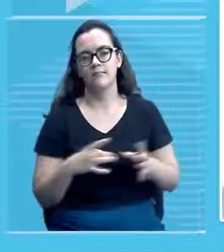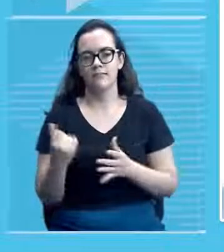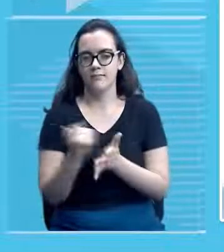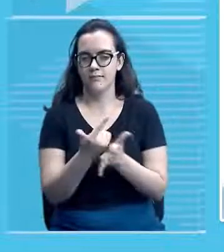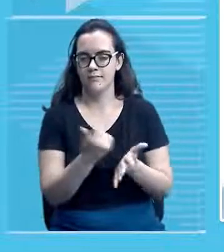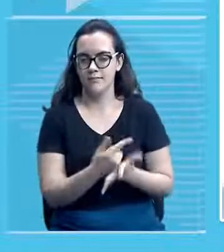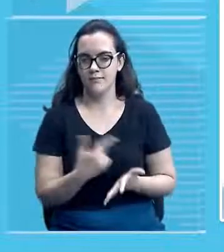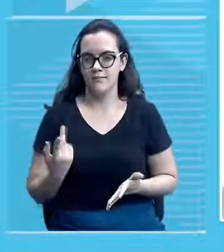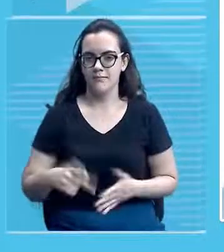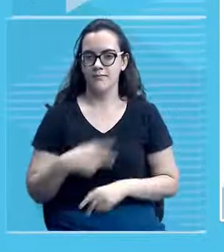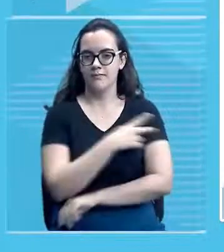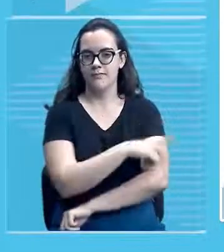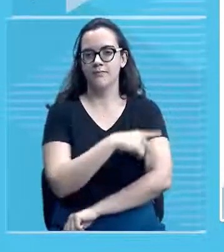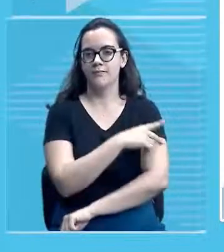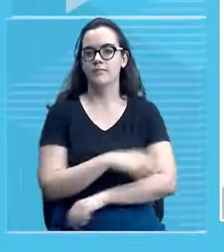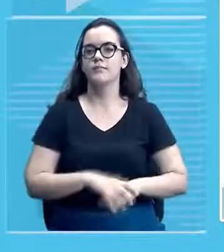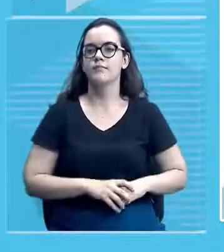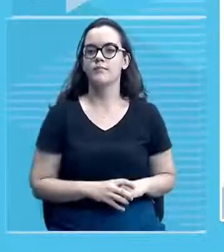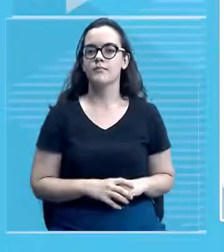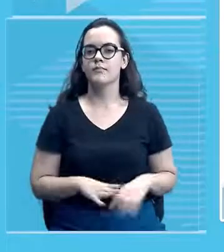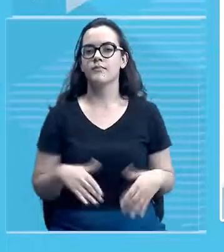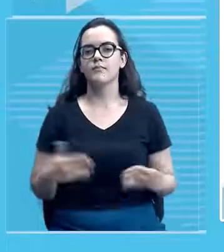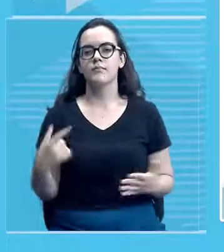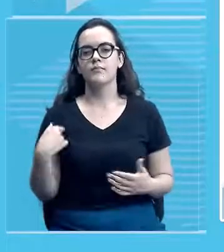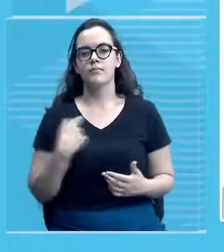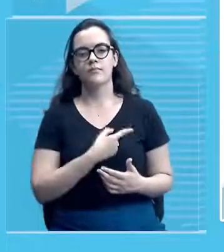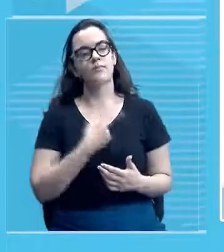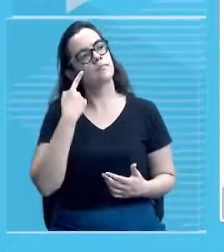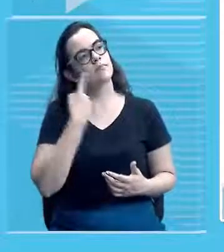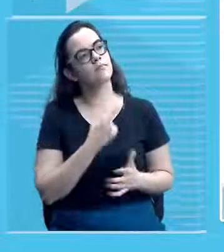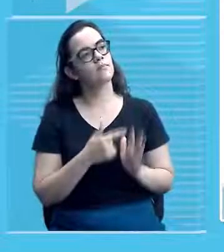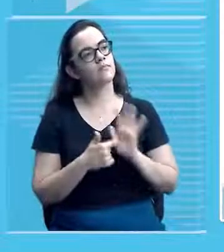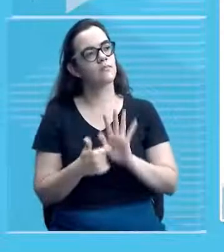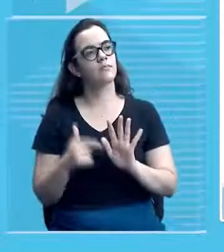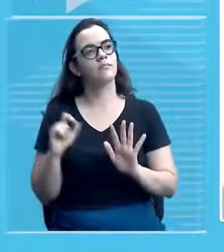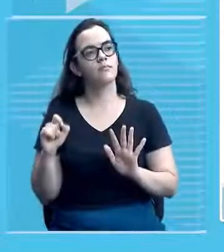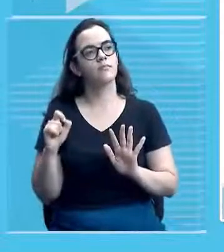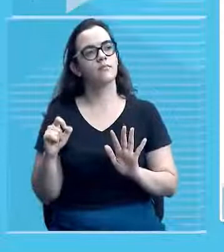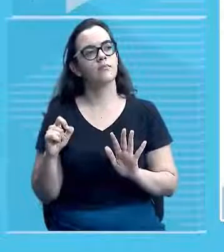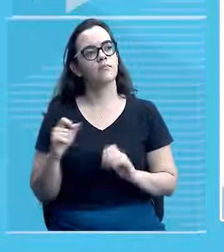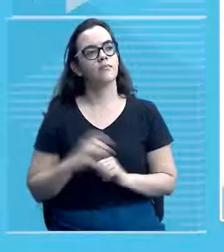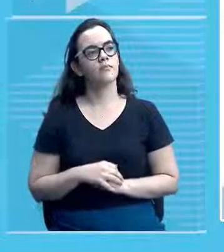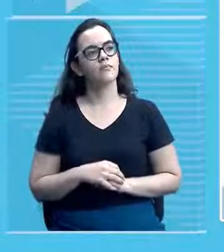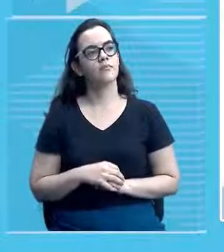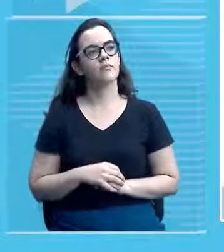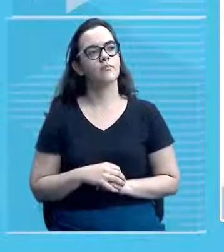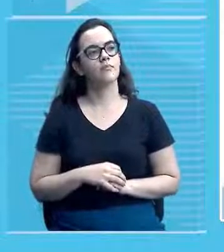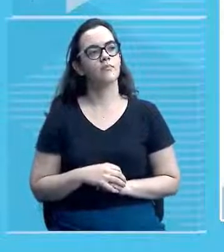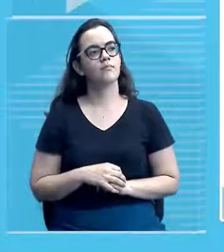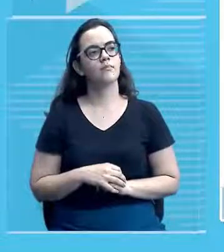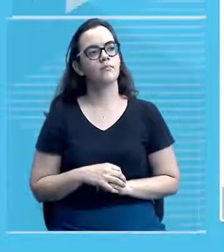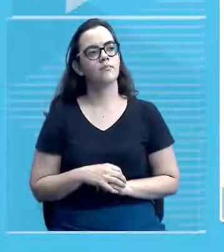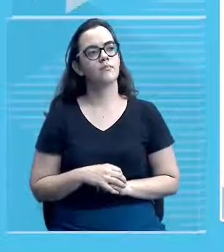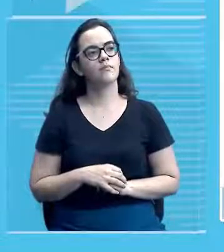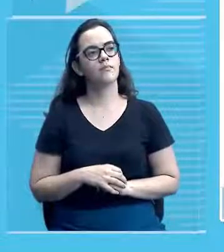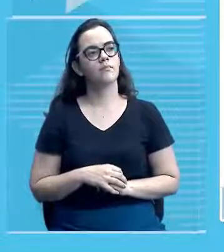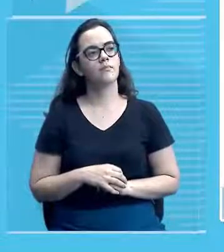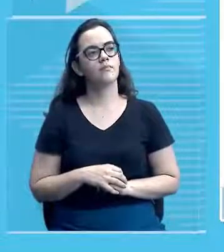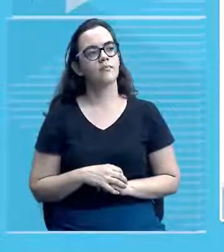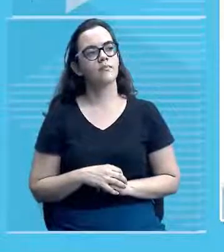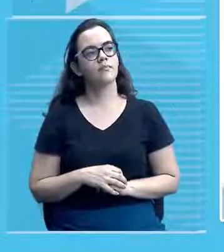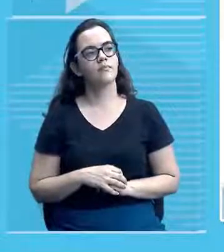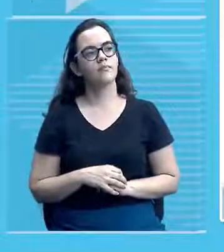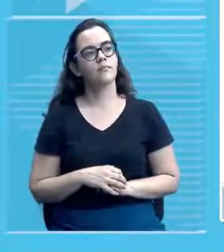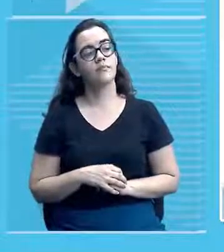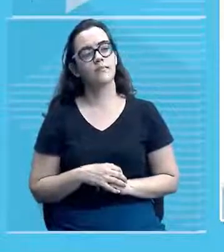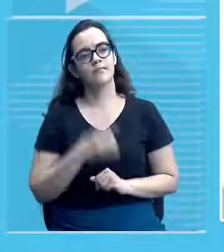nós... Damos um destaque maior. Exatamente o fato, né? Desse núcleo, foi a